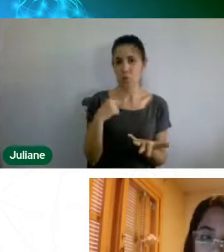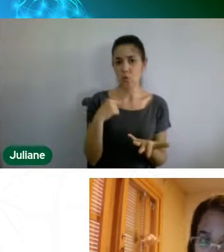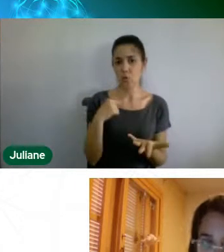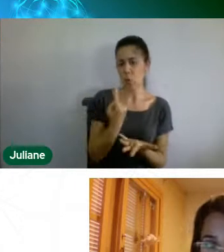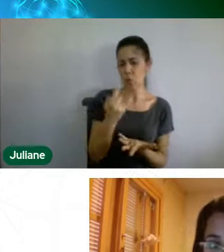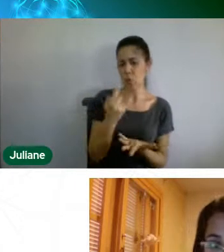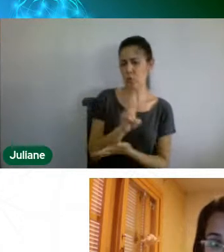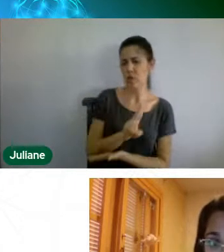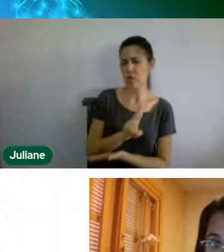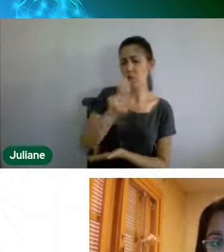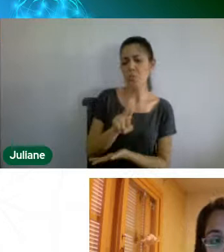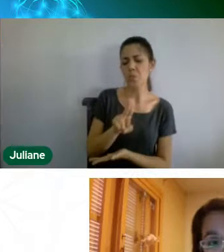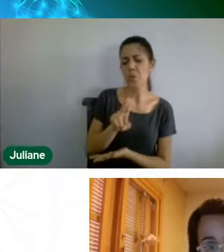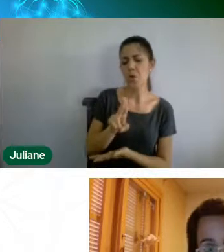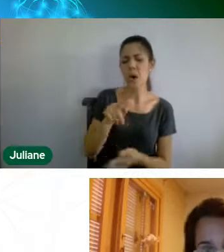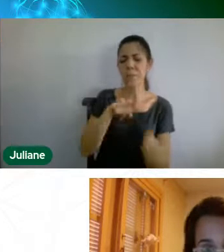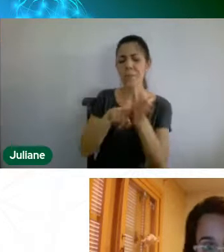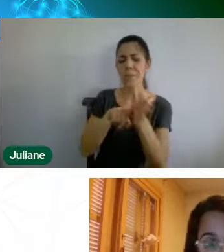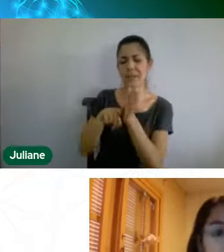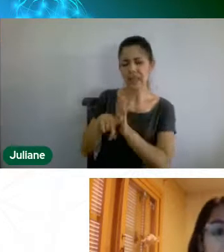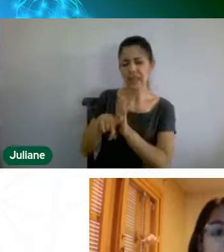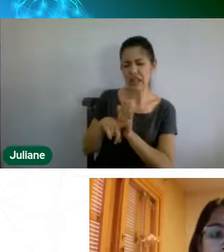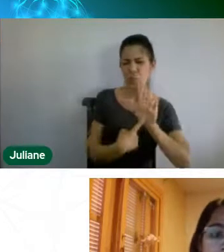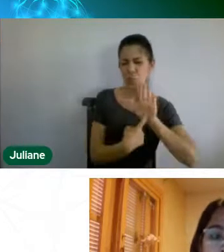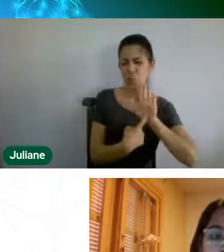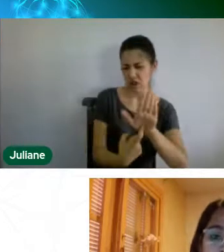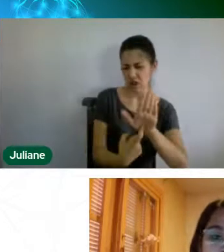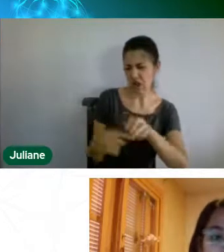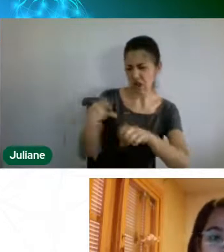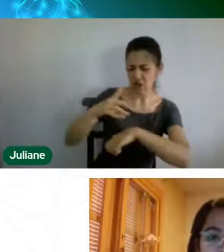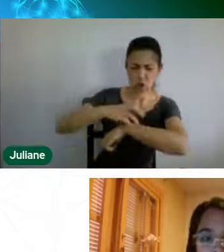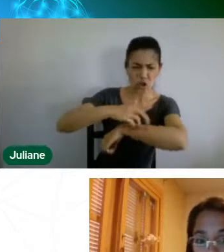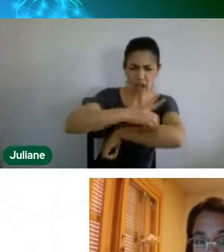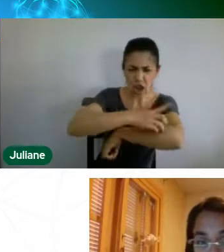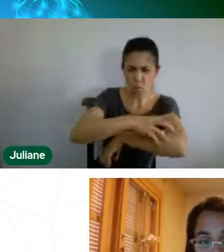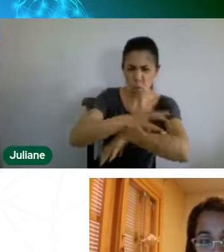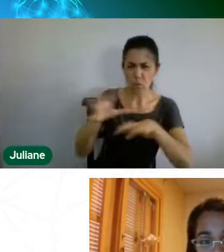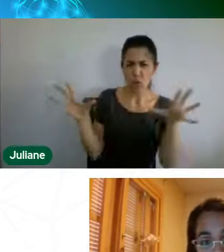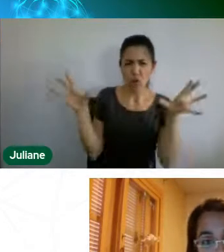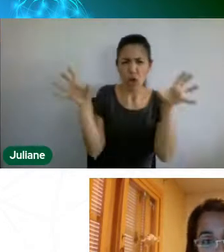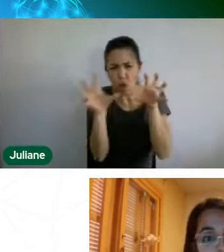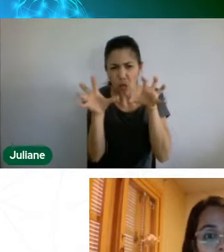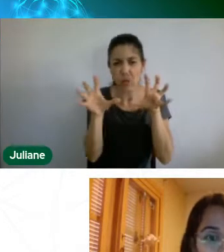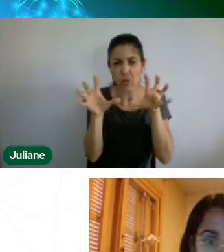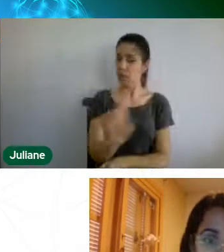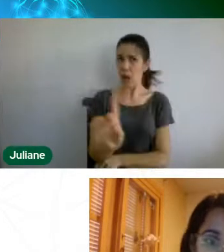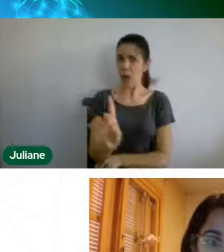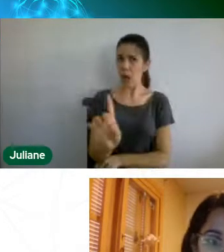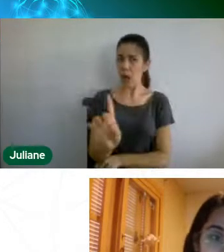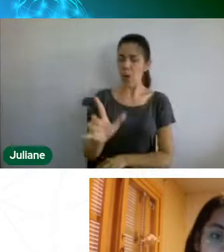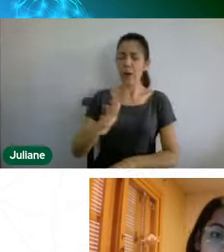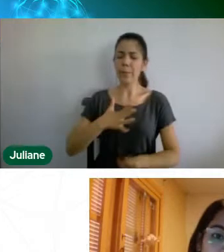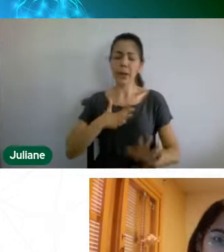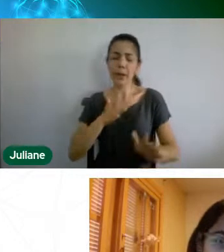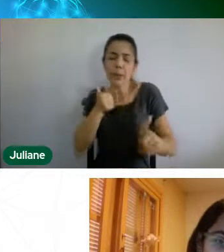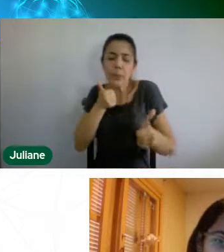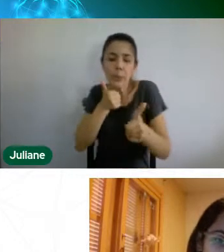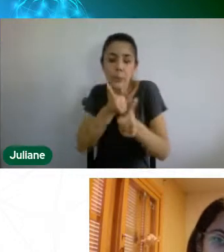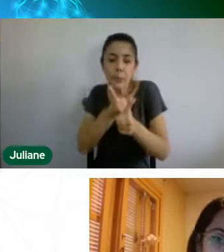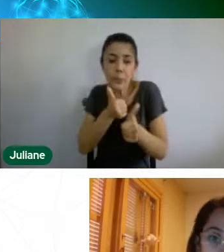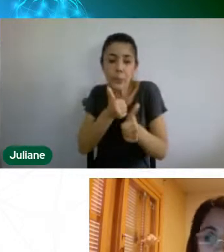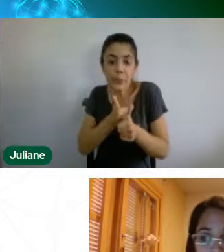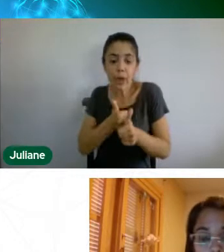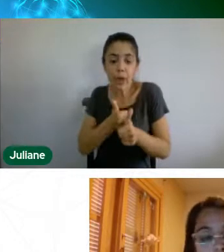aproximar as crianças ao mundo científico, trazendo essa ciência pra sala de aula através de uma metodologia mais fácil. Quando a gente foi fazer essa